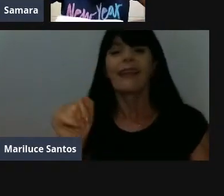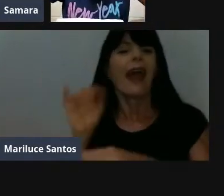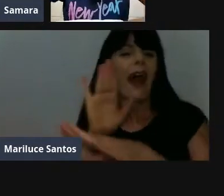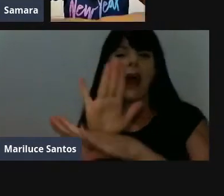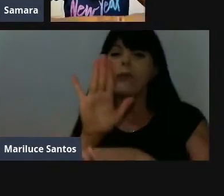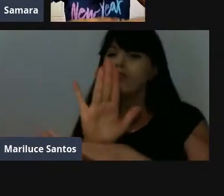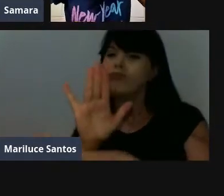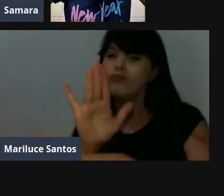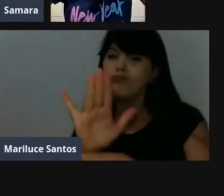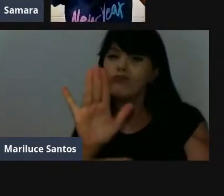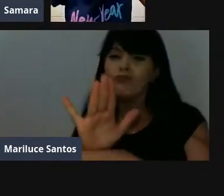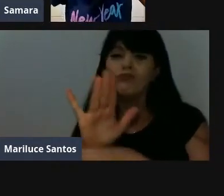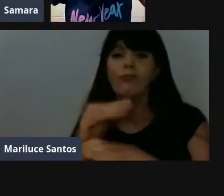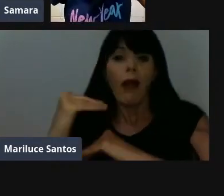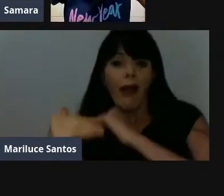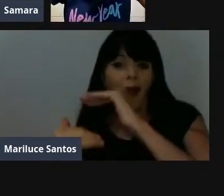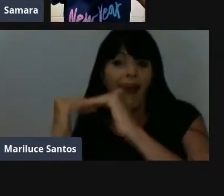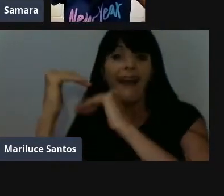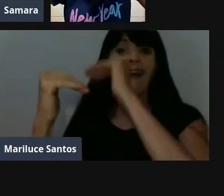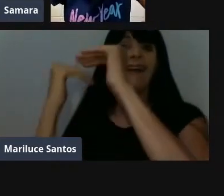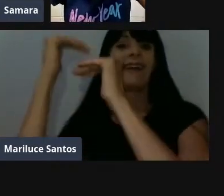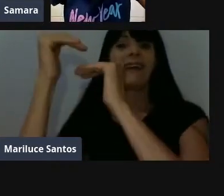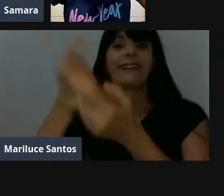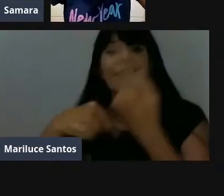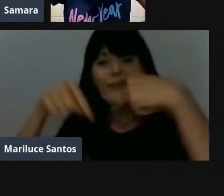nossos alunos, o crescimento da nossa escola.